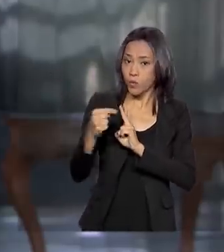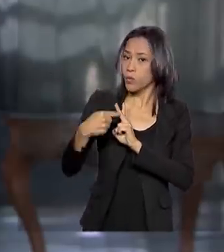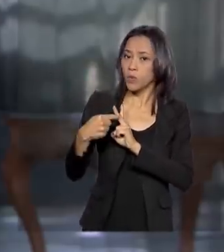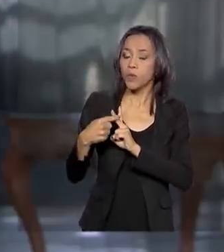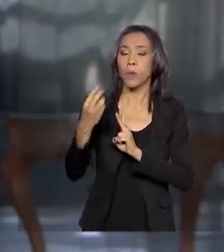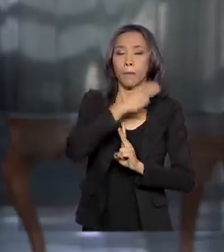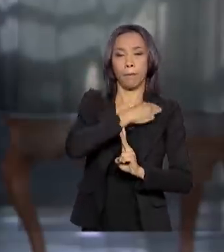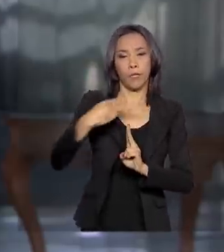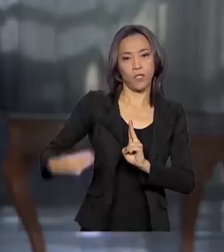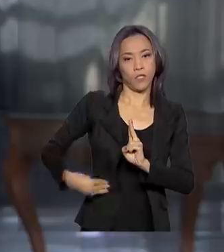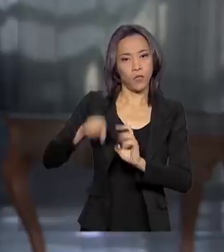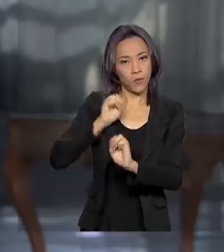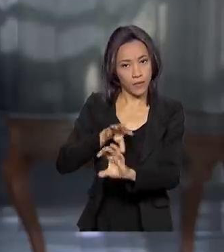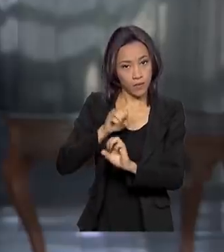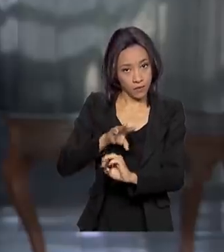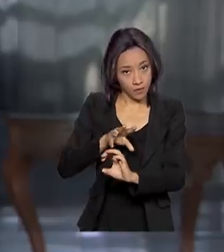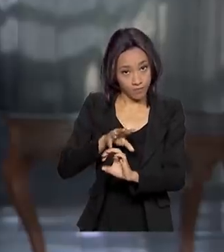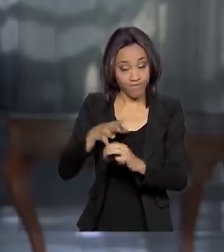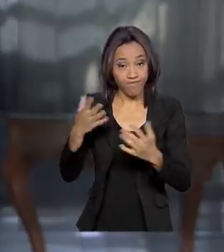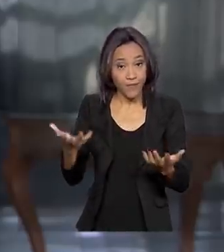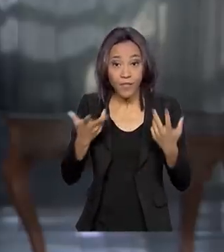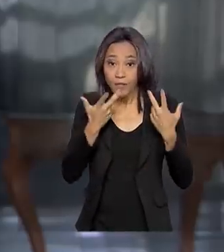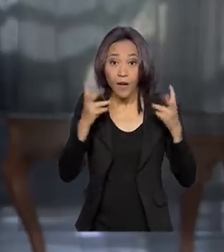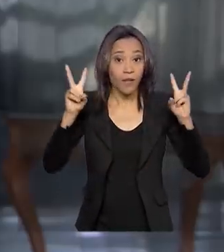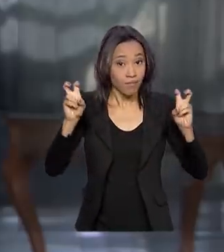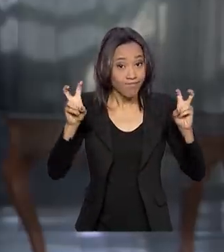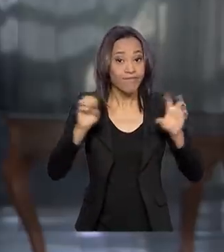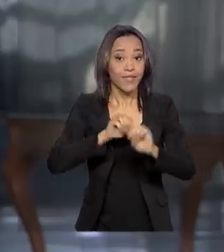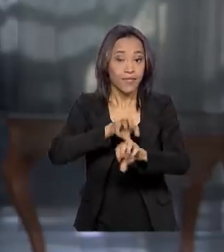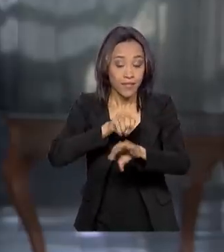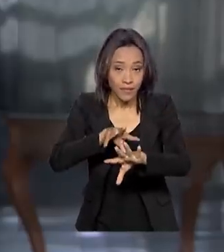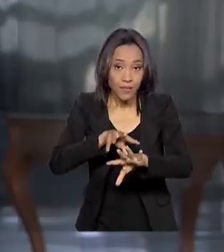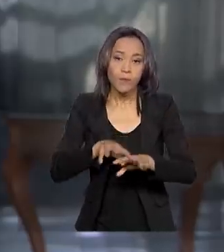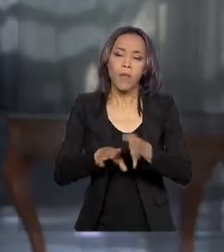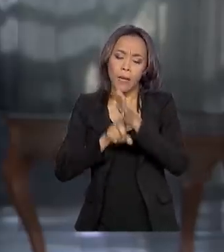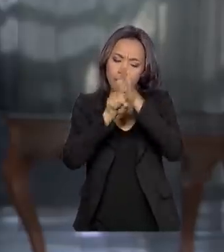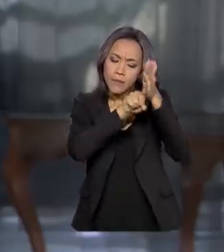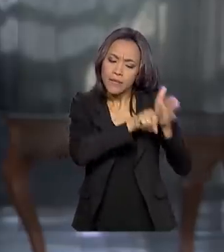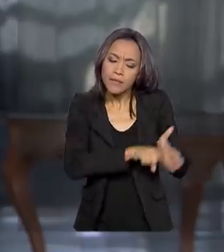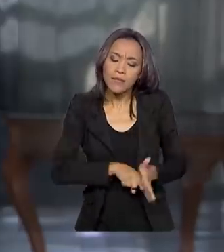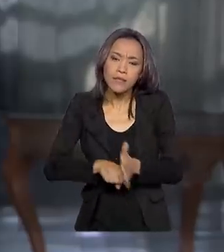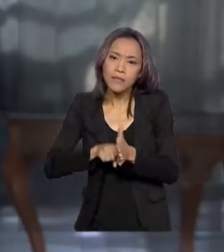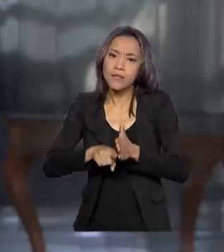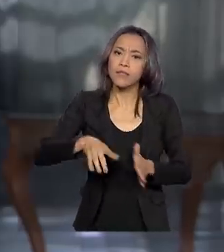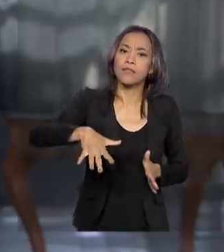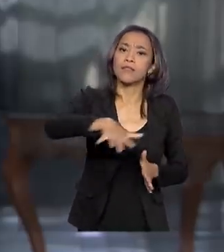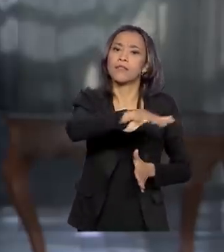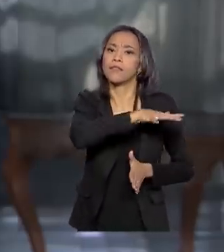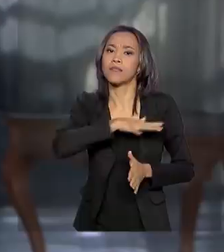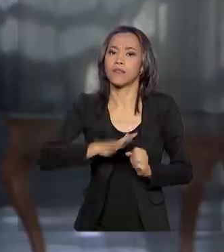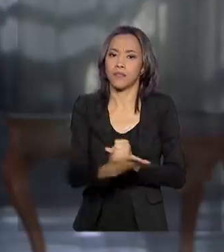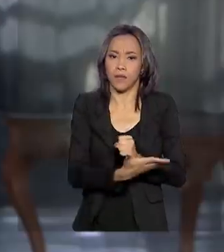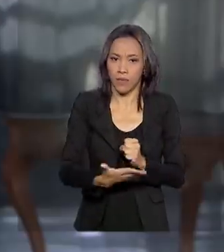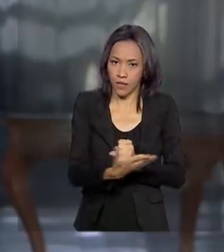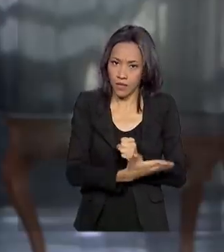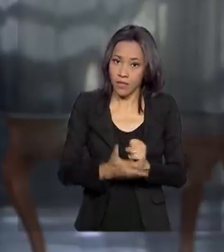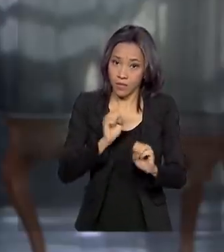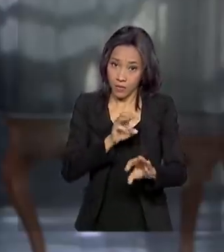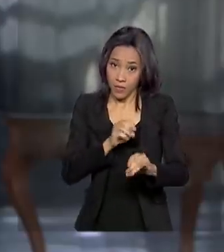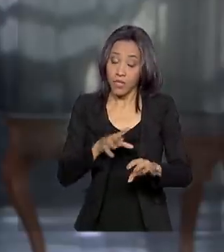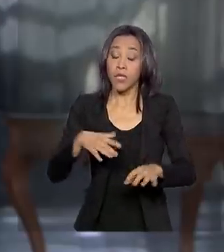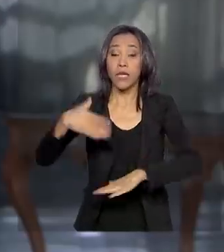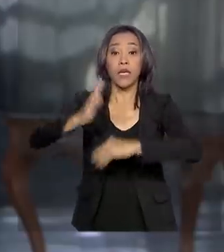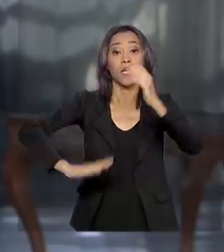ministro da Educação. E por falar em educação, o Censo Escolar da Educação Básica mostrou que a educação